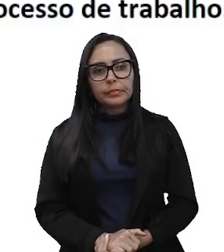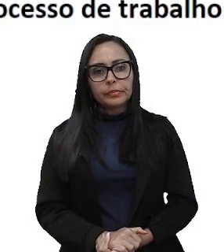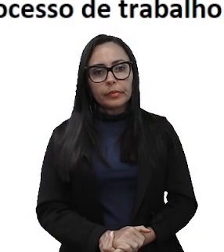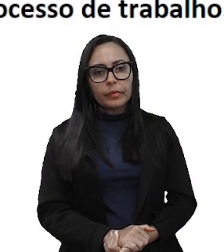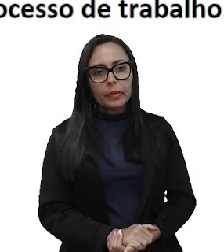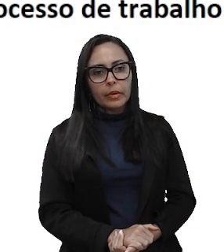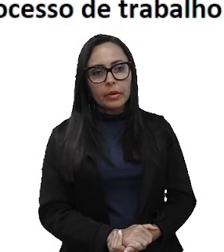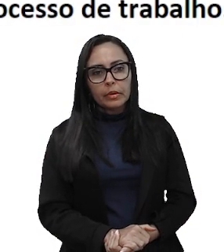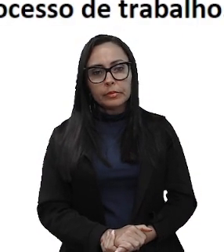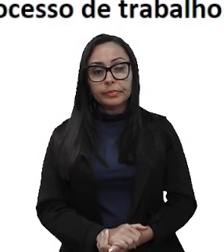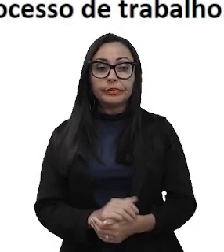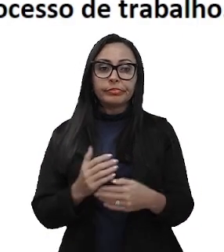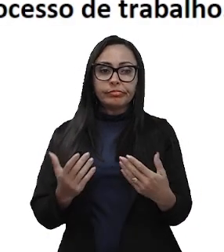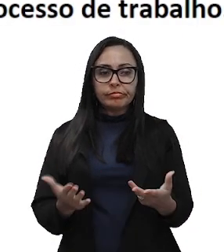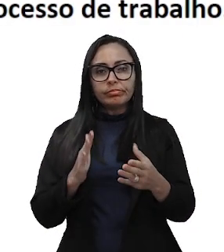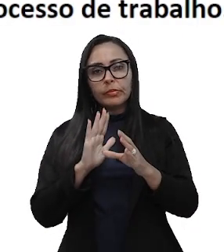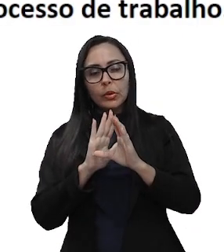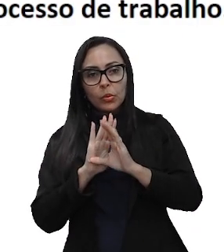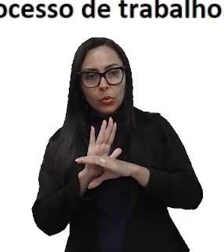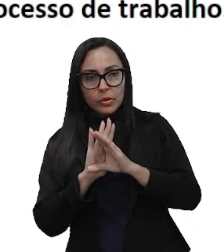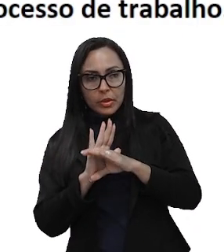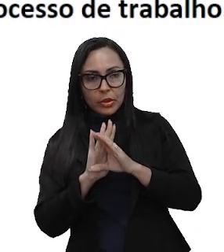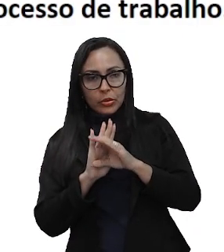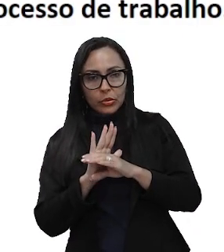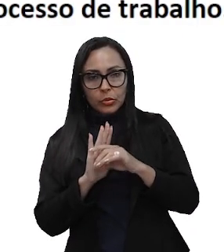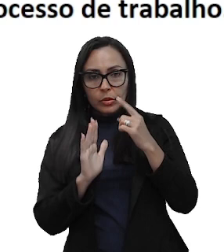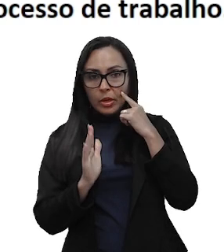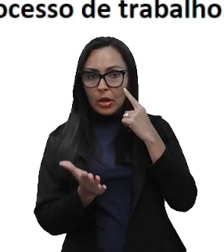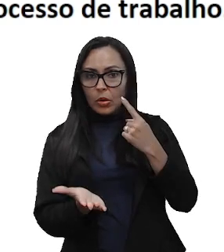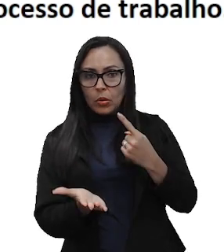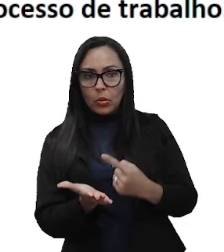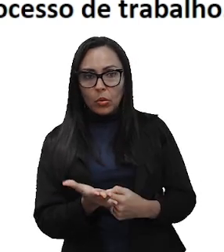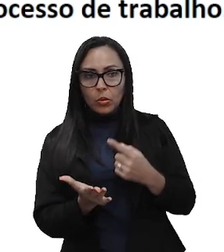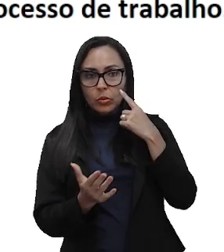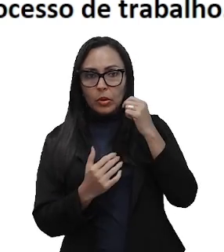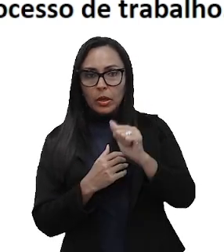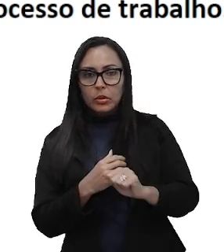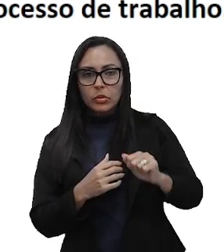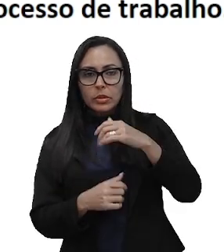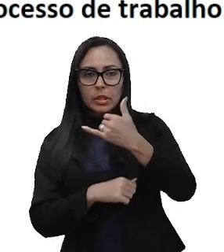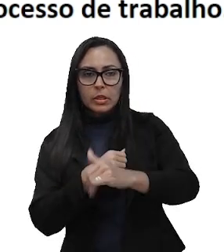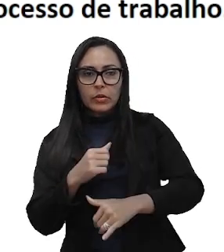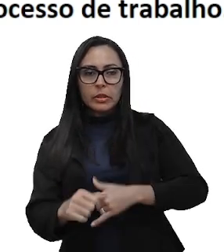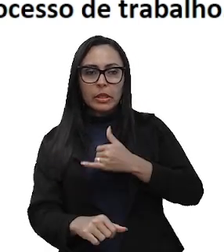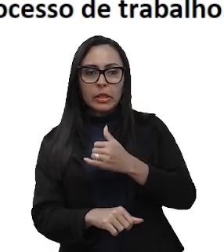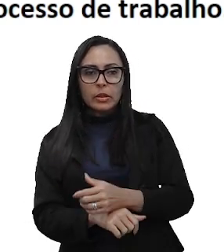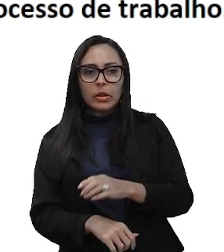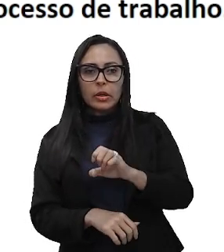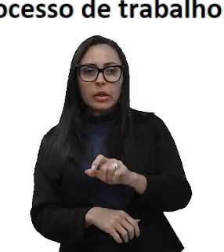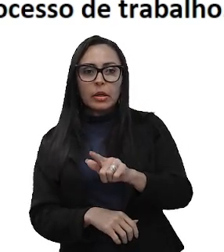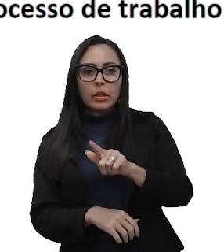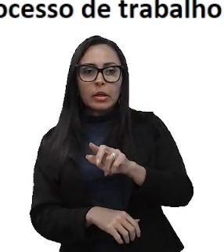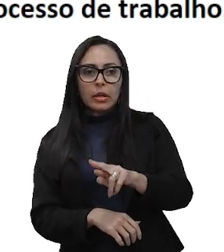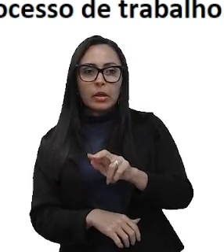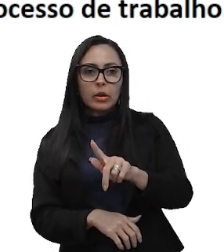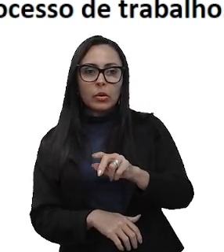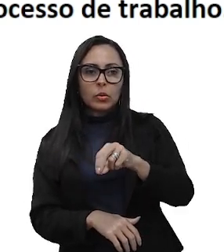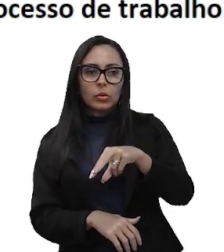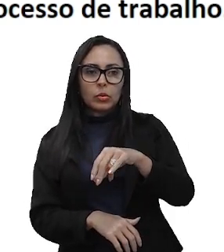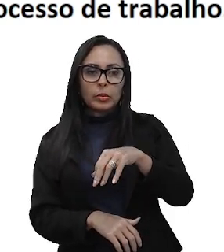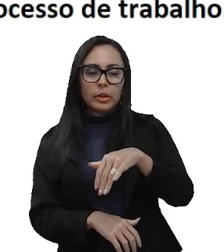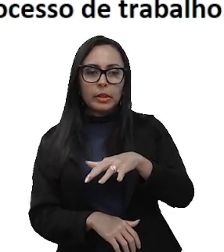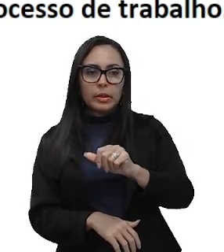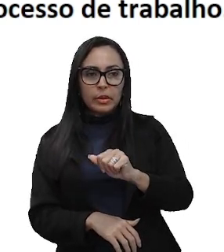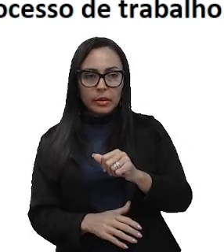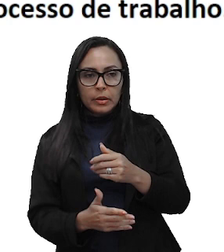Então, o conceito de Ergonomia, de acordo com a Associação Internacional de Ergonomia. Essa associação, ela define